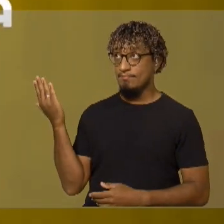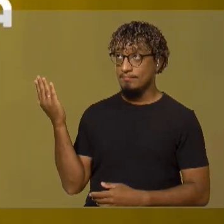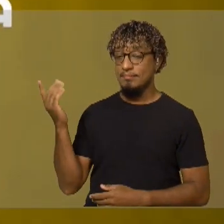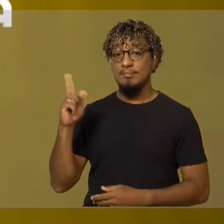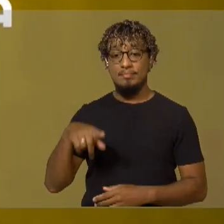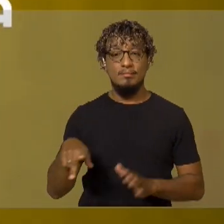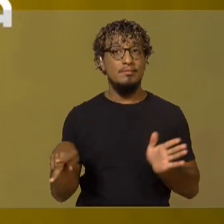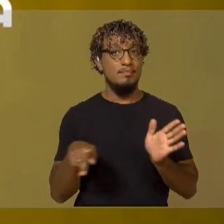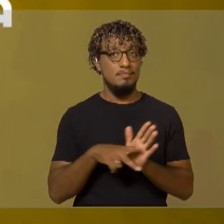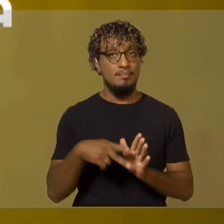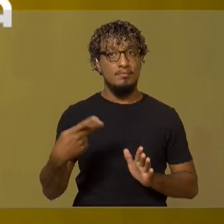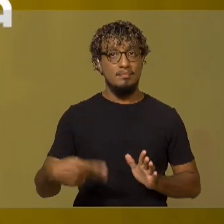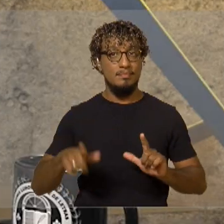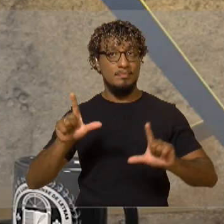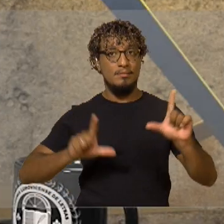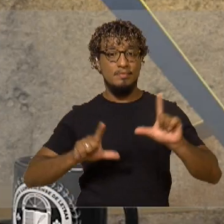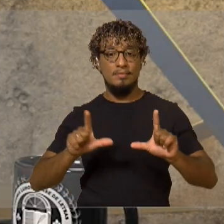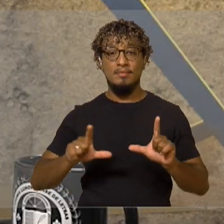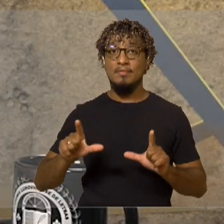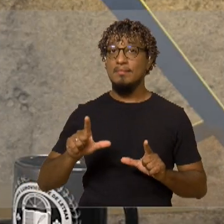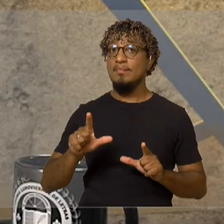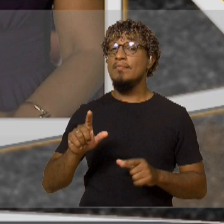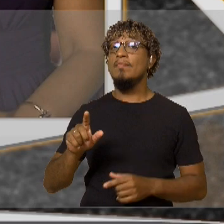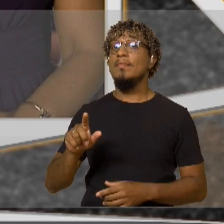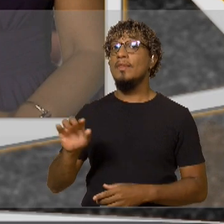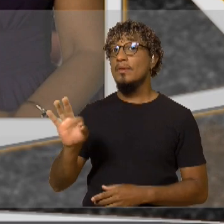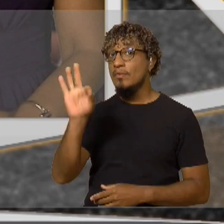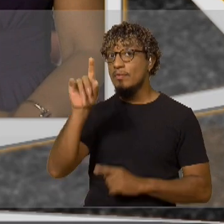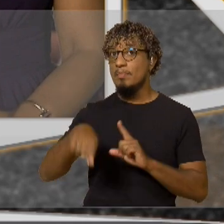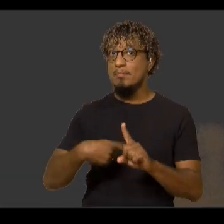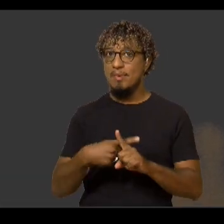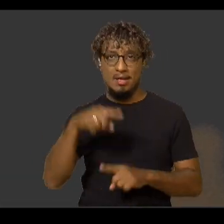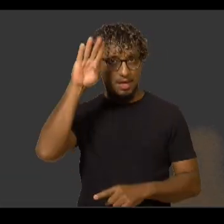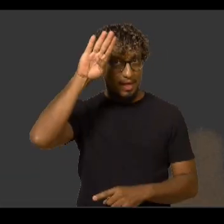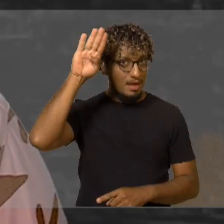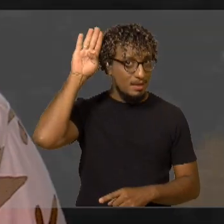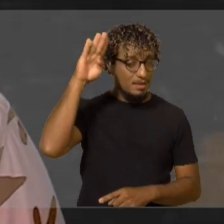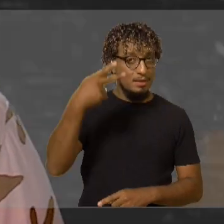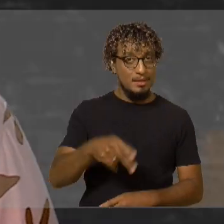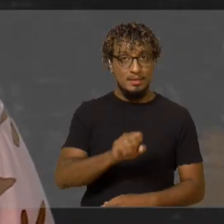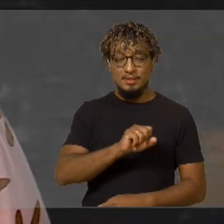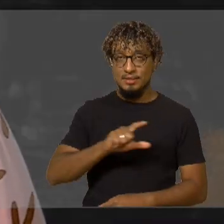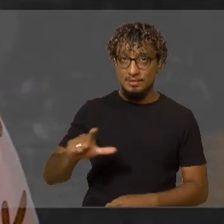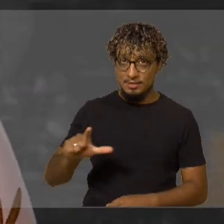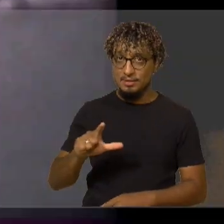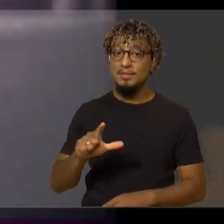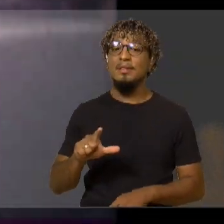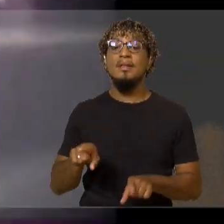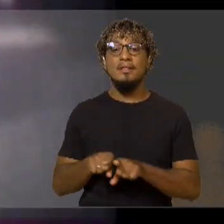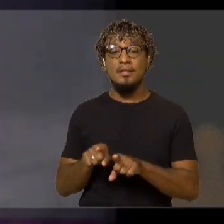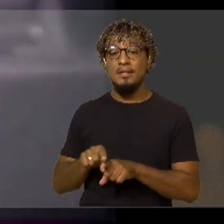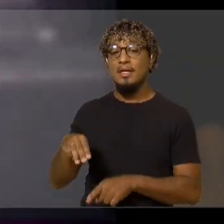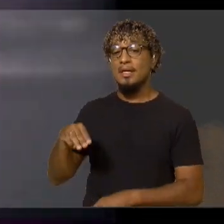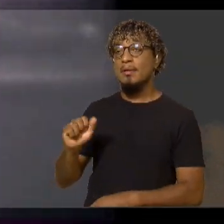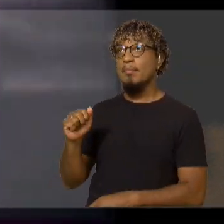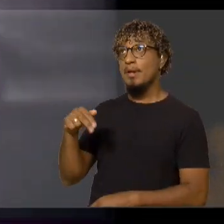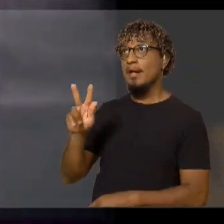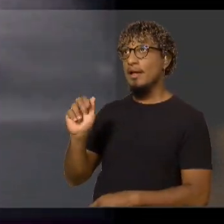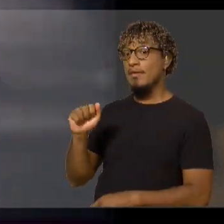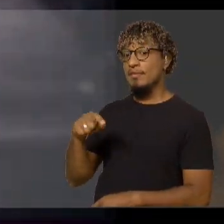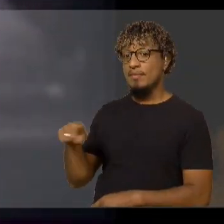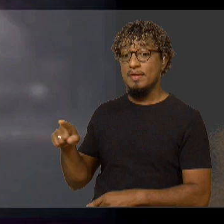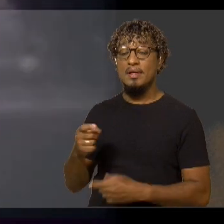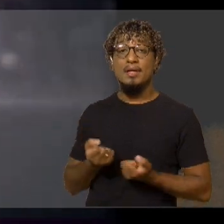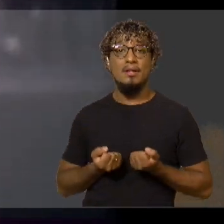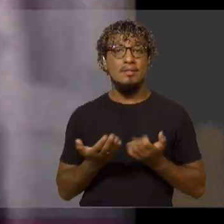realização da TV Ufima junto à Academia Ludovicense de Letras. A Mavan também é parceira, oferecendo o melhor